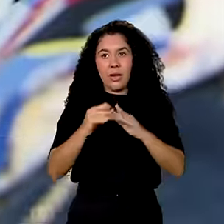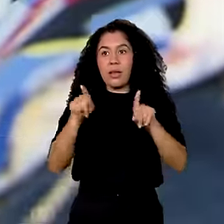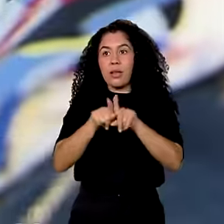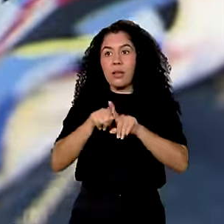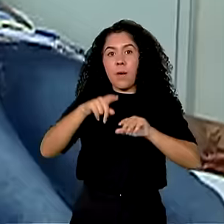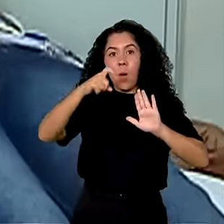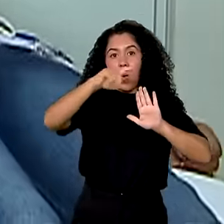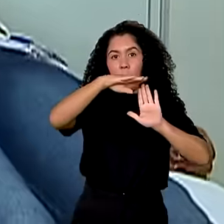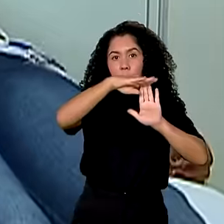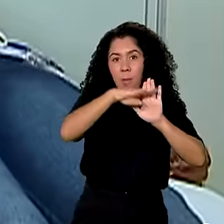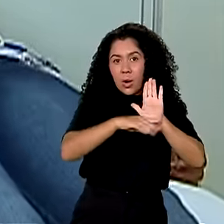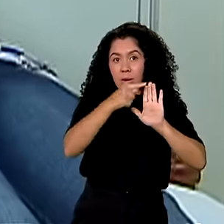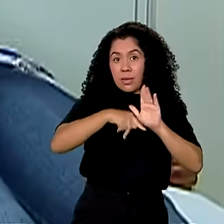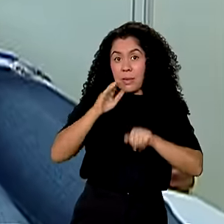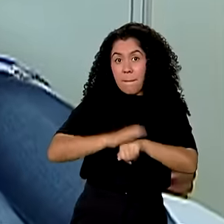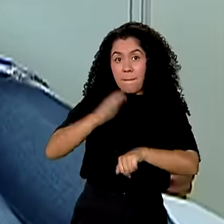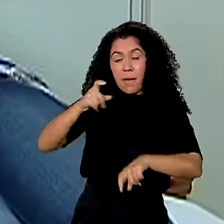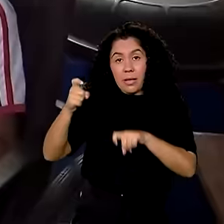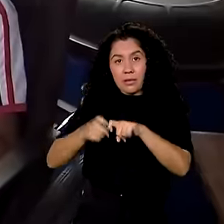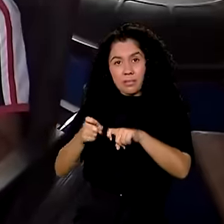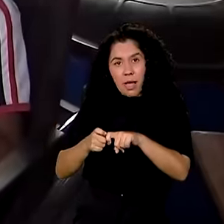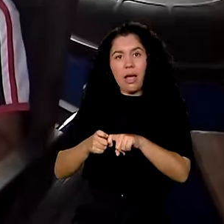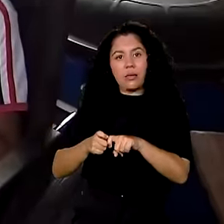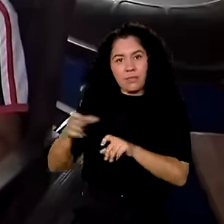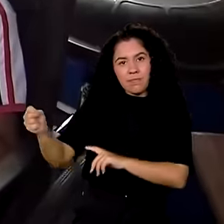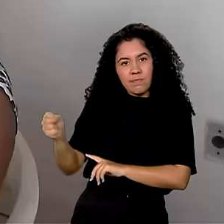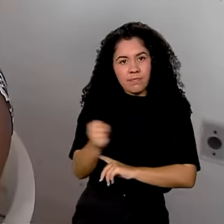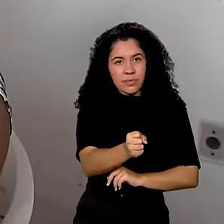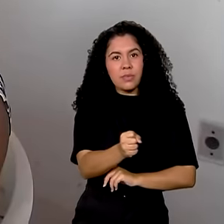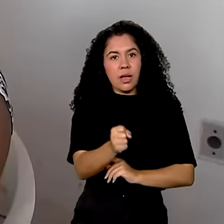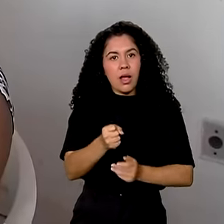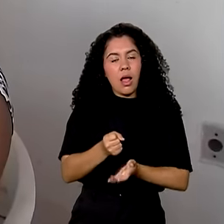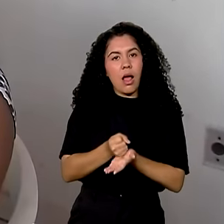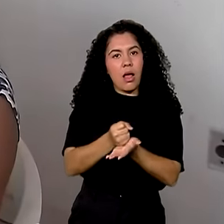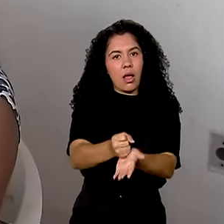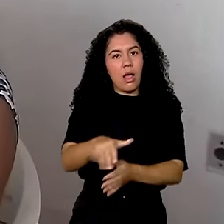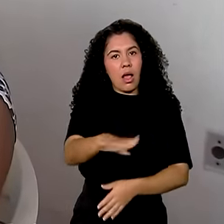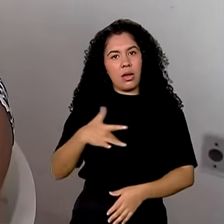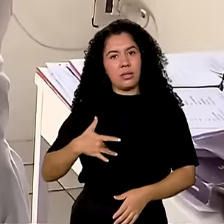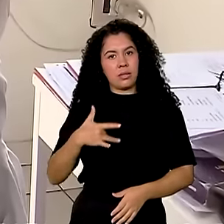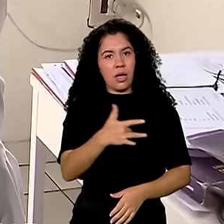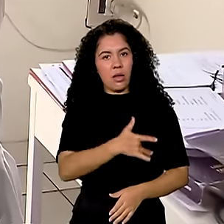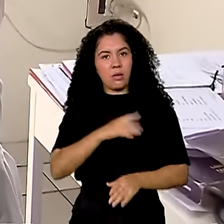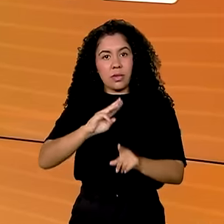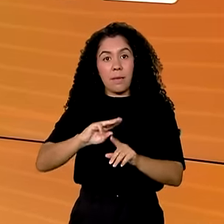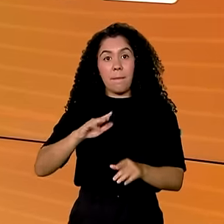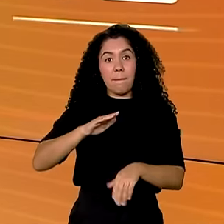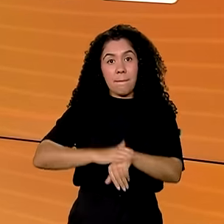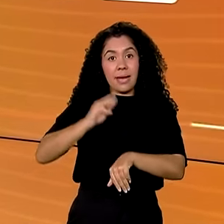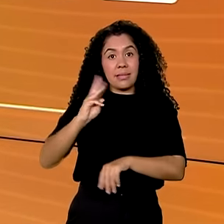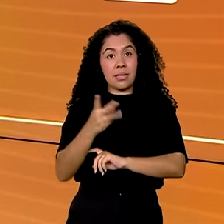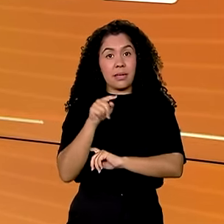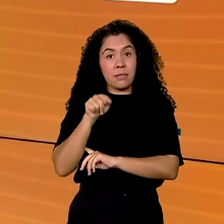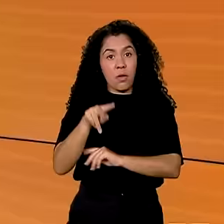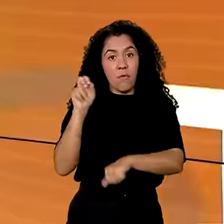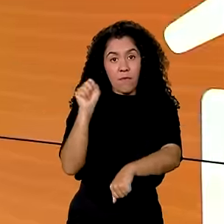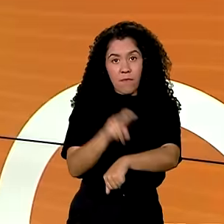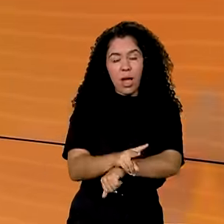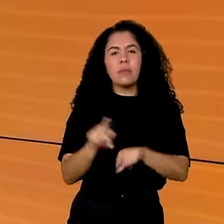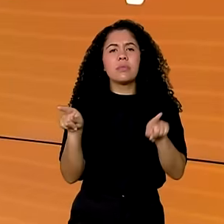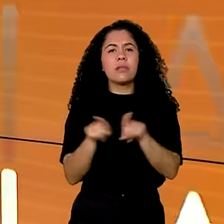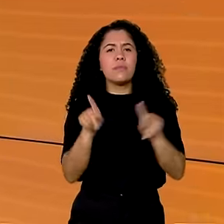vagas no regime de cotas. A assistência em saúde vai ser reforçada com mais 3 mil vagas. E veja também,